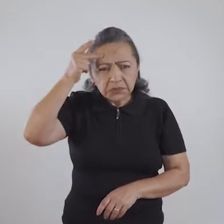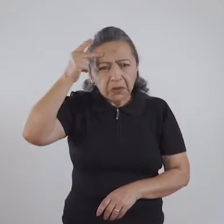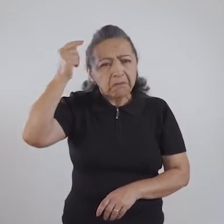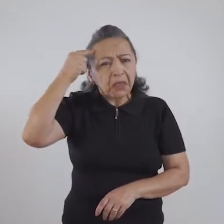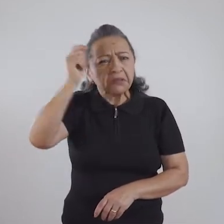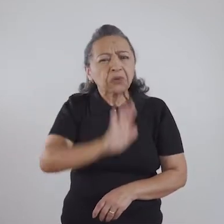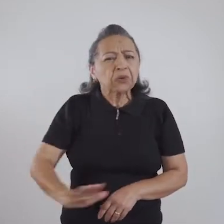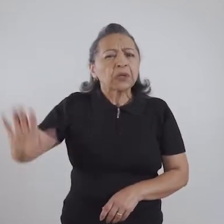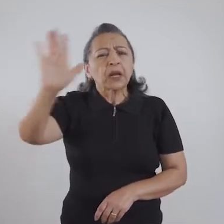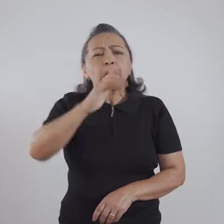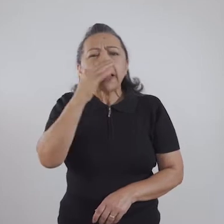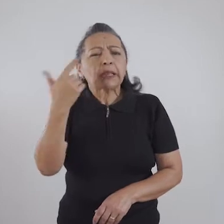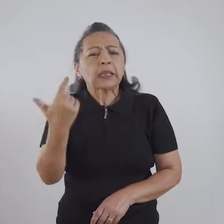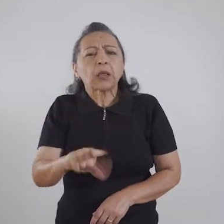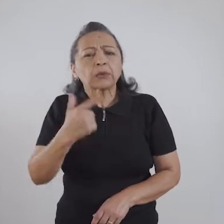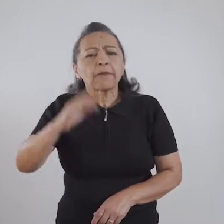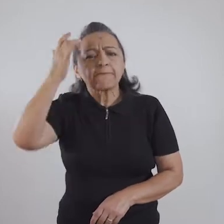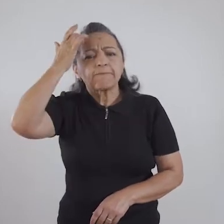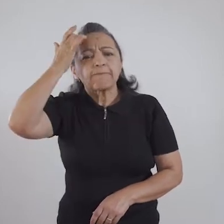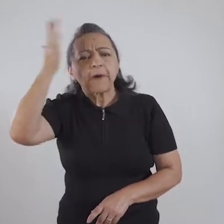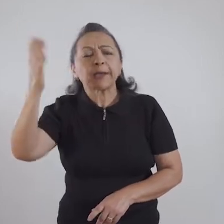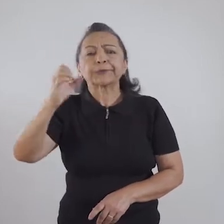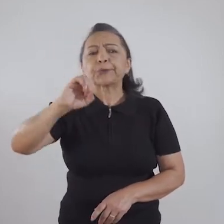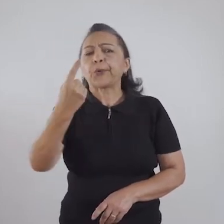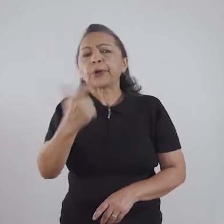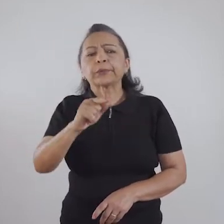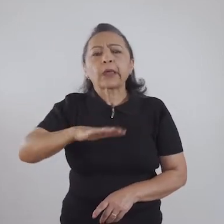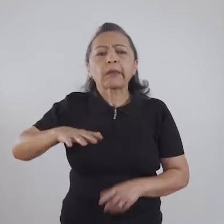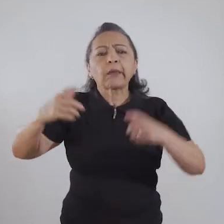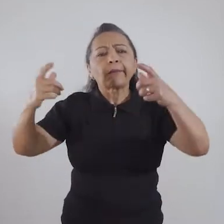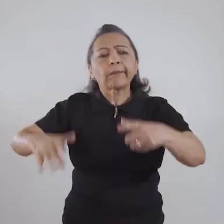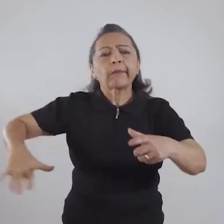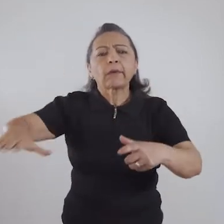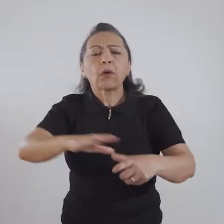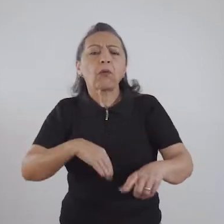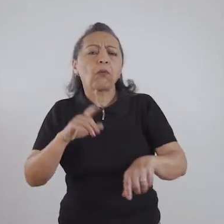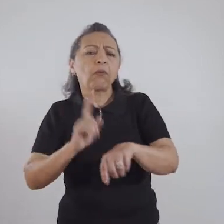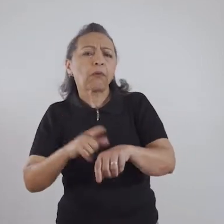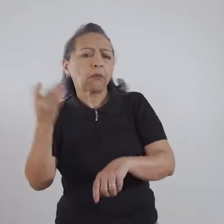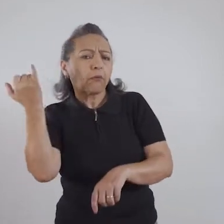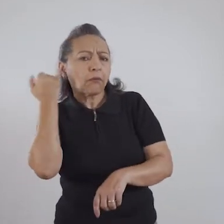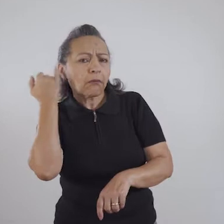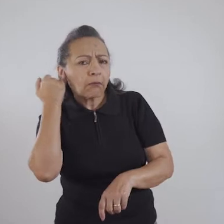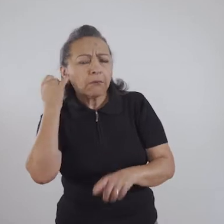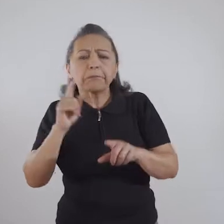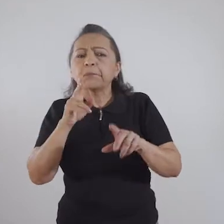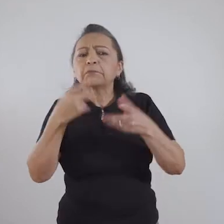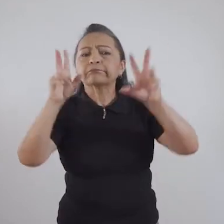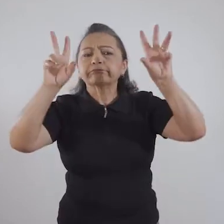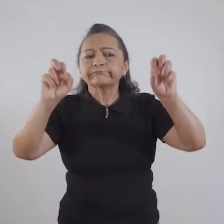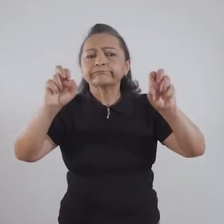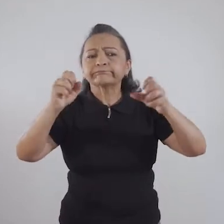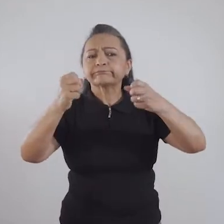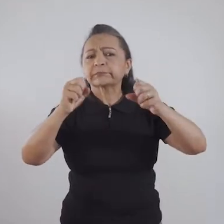facilidade ou um espaço ou uma escuta até para falar sobre as questões que envolvem a sua sexualidade.